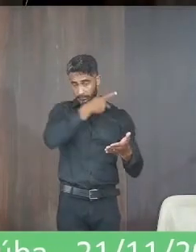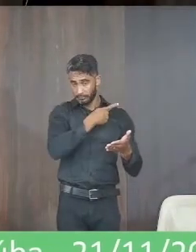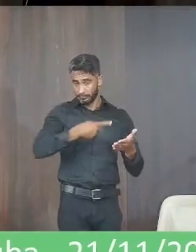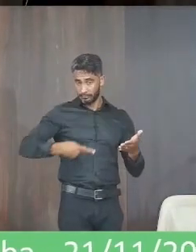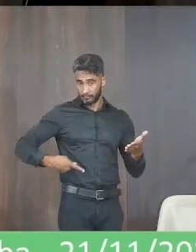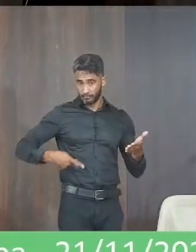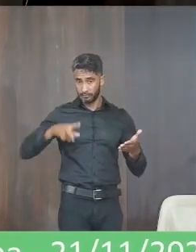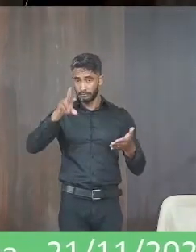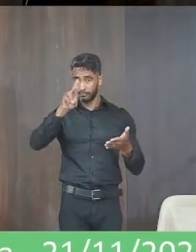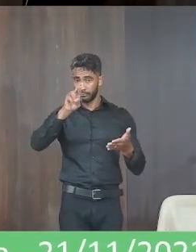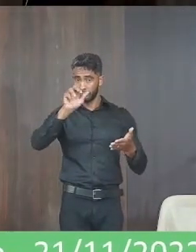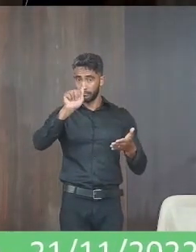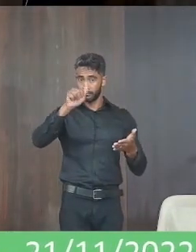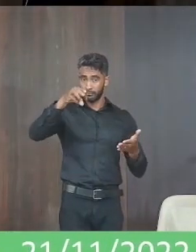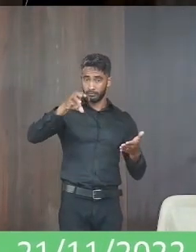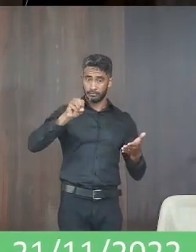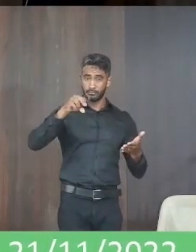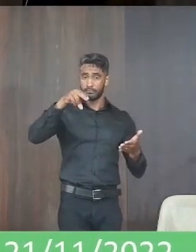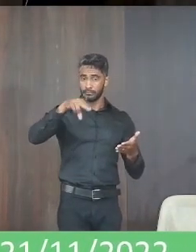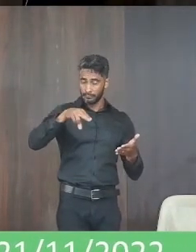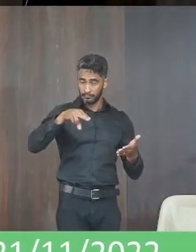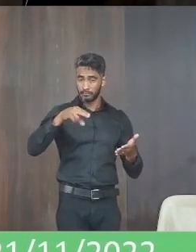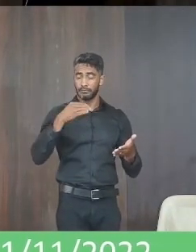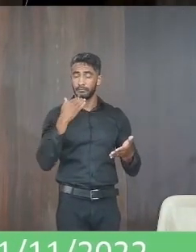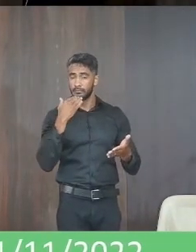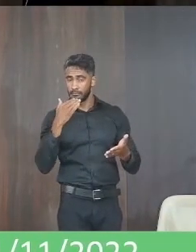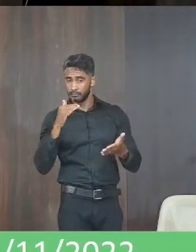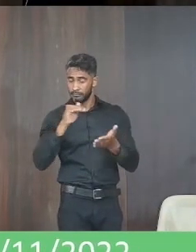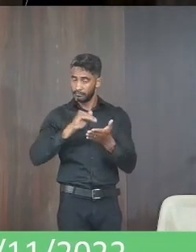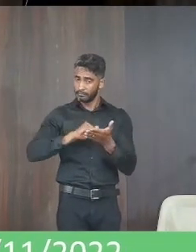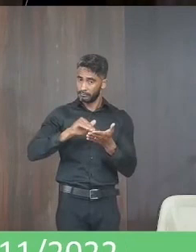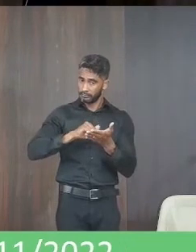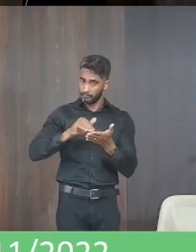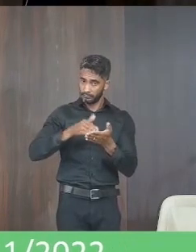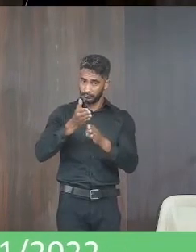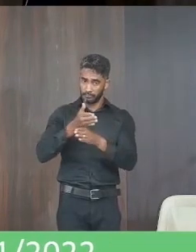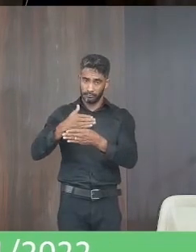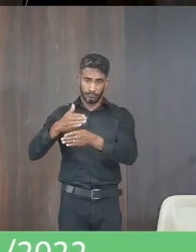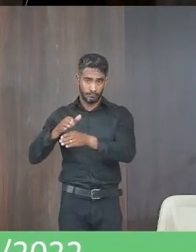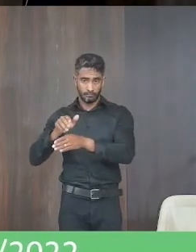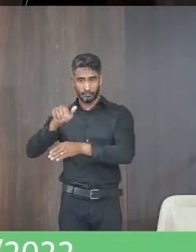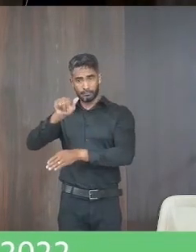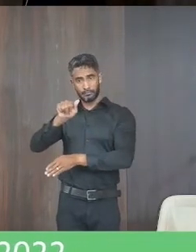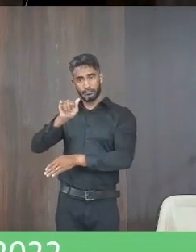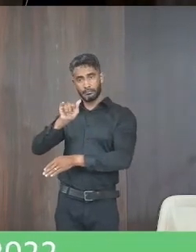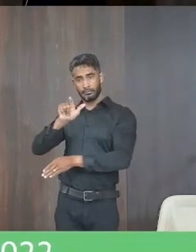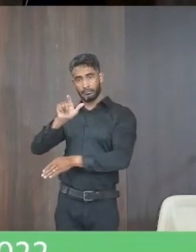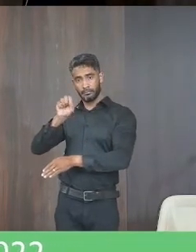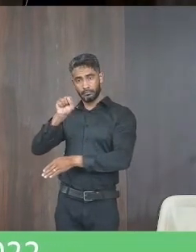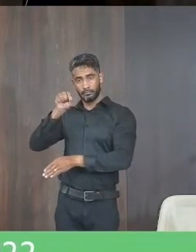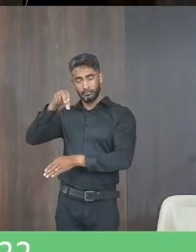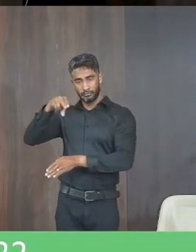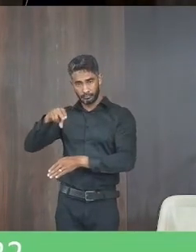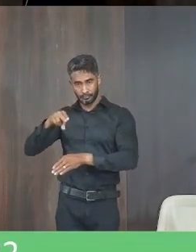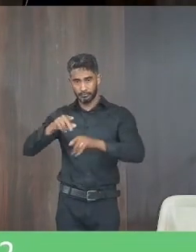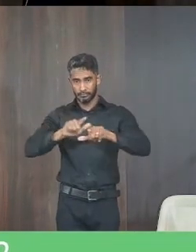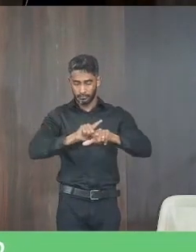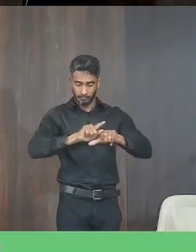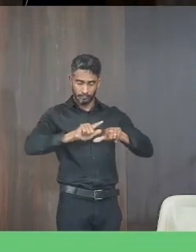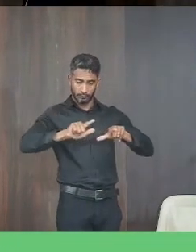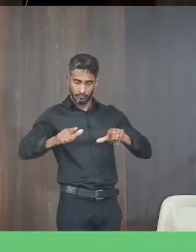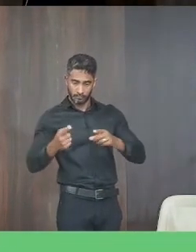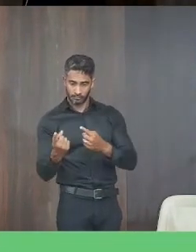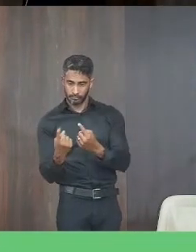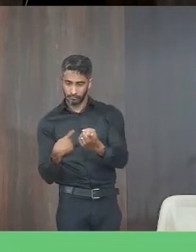Ramon Alexandre Araújo que solicite ao ministério senhor secretário de obras e serviços do bando Ailson Aparecido Rocha o recapeamento do